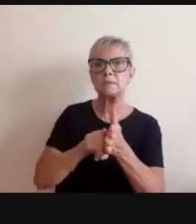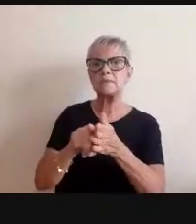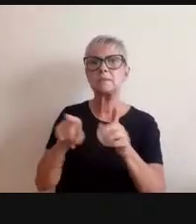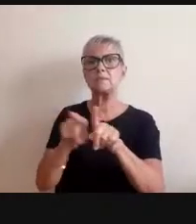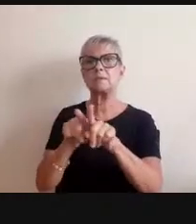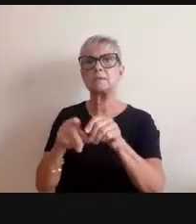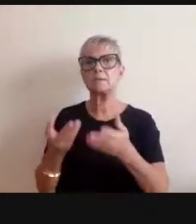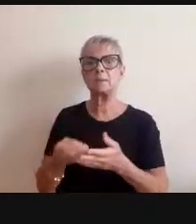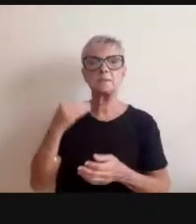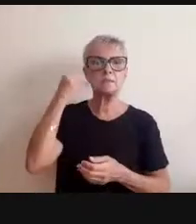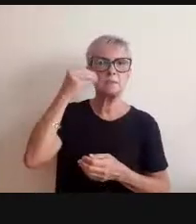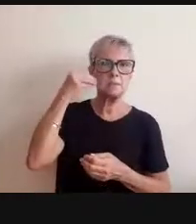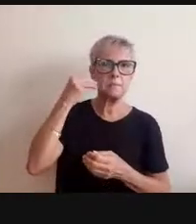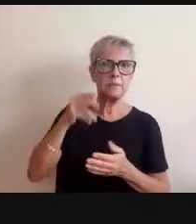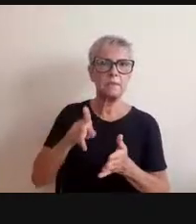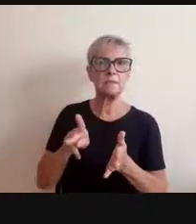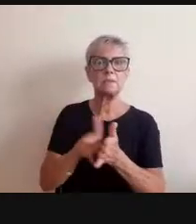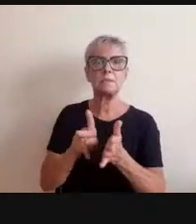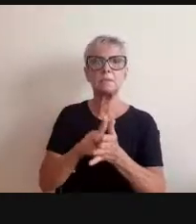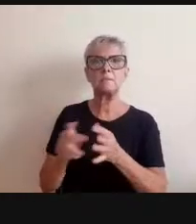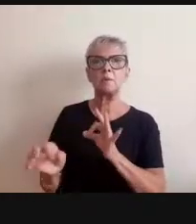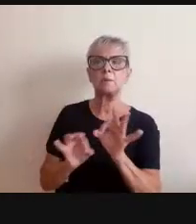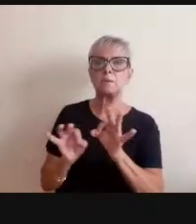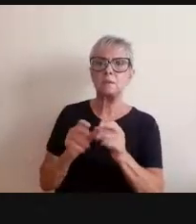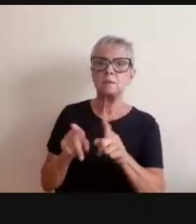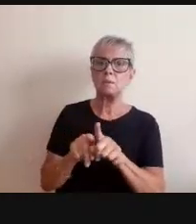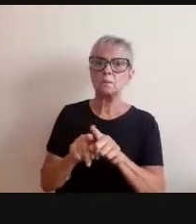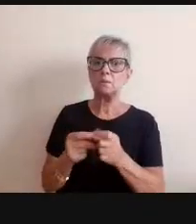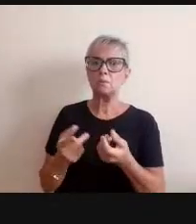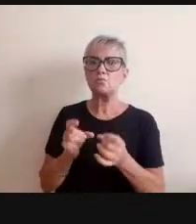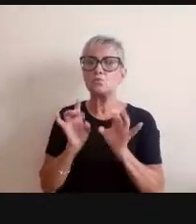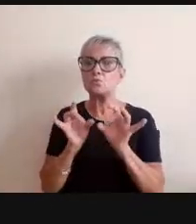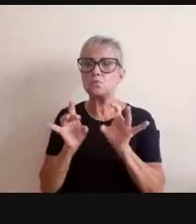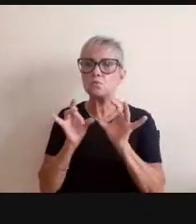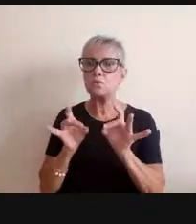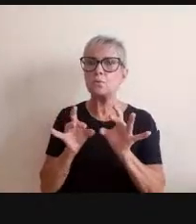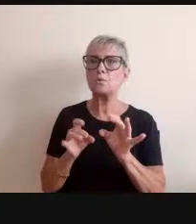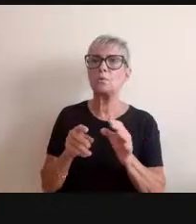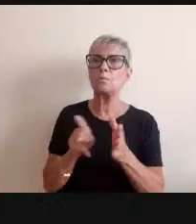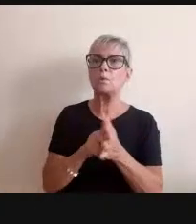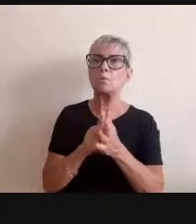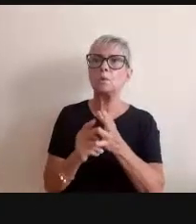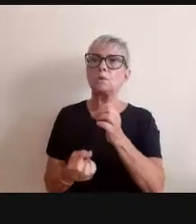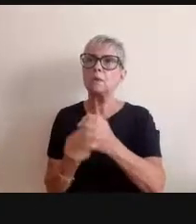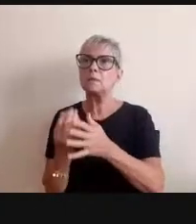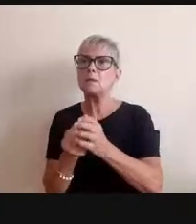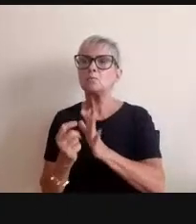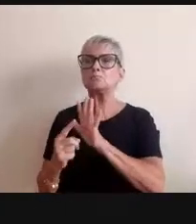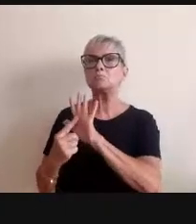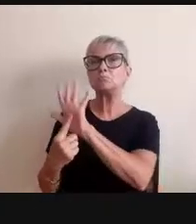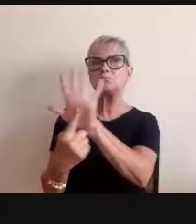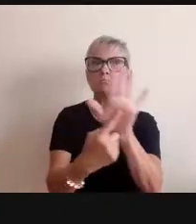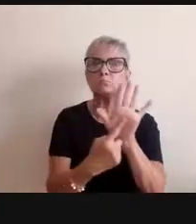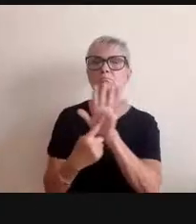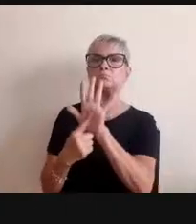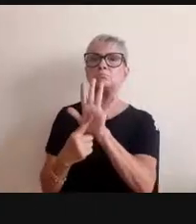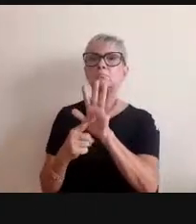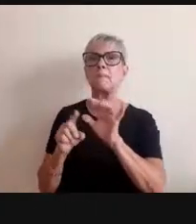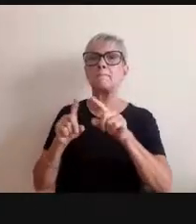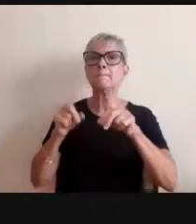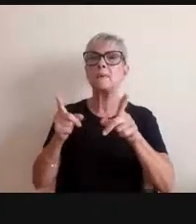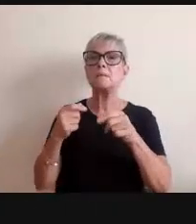experiências curatoriais, que não passam só pela construção de exposição, comecei